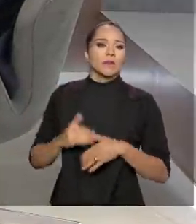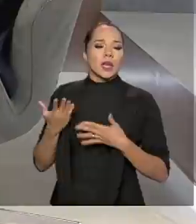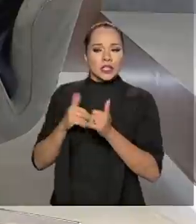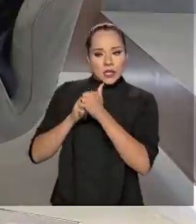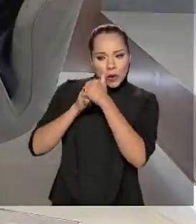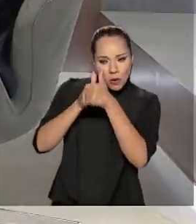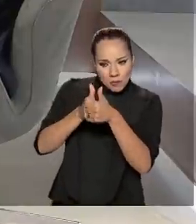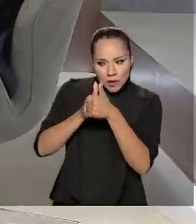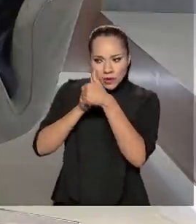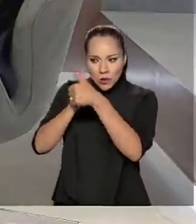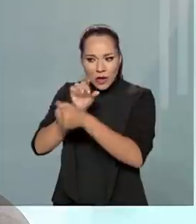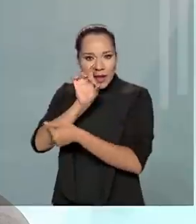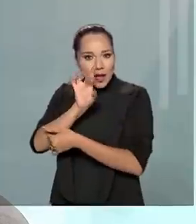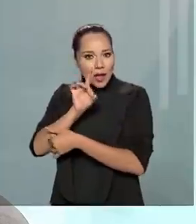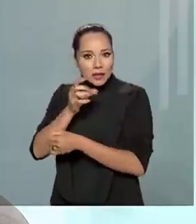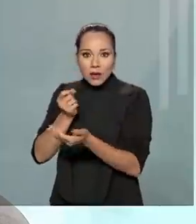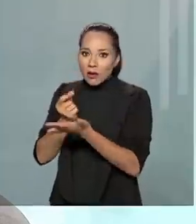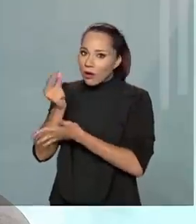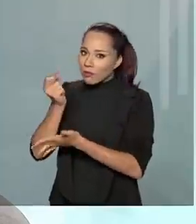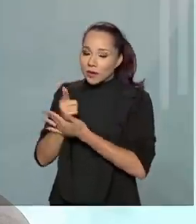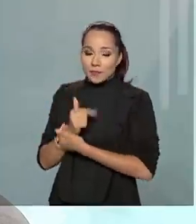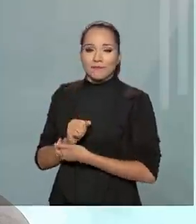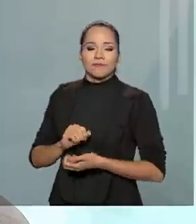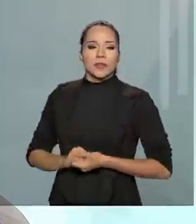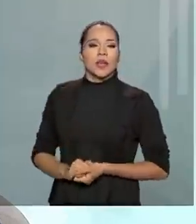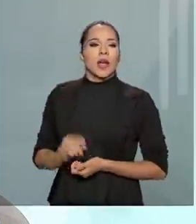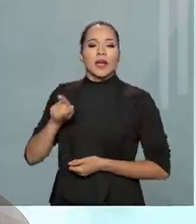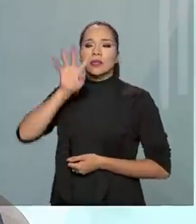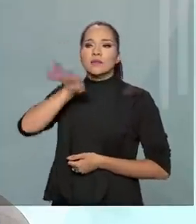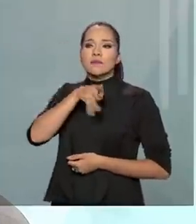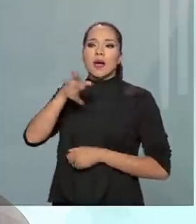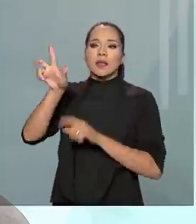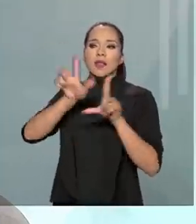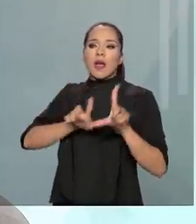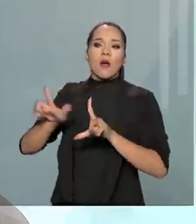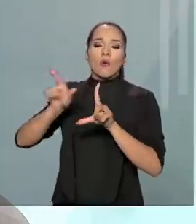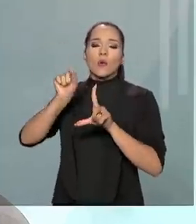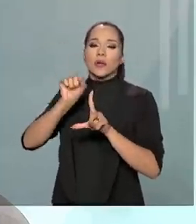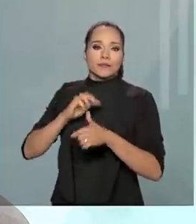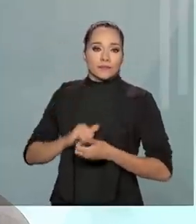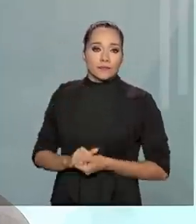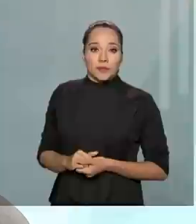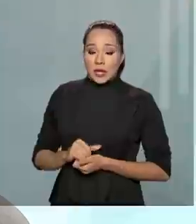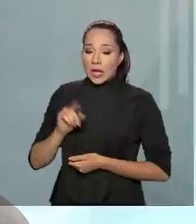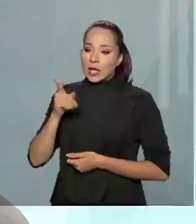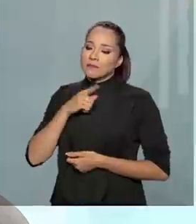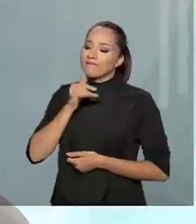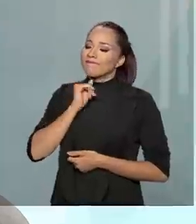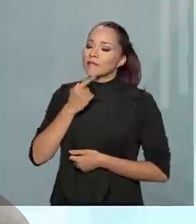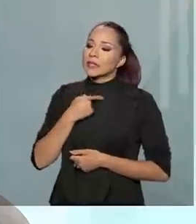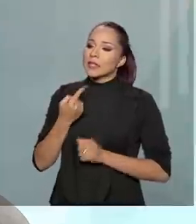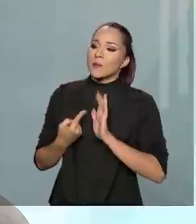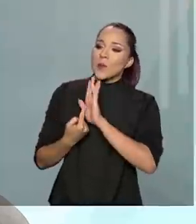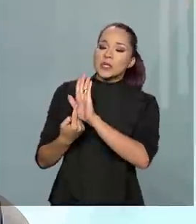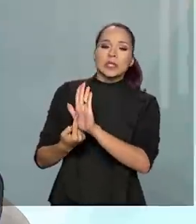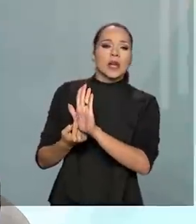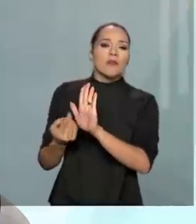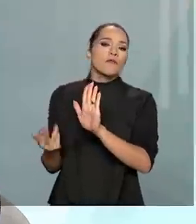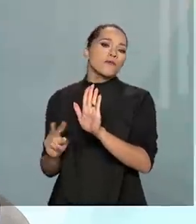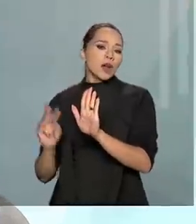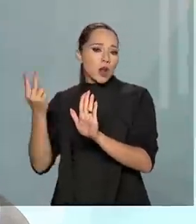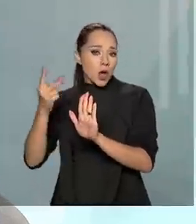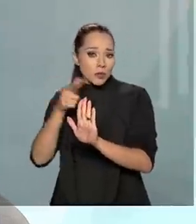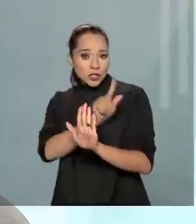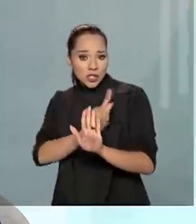acompanhar cada compra. O objetivo desse painel era o seguinte, olha, vamos fornecer uma referência de preço para os gestores